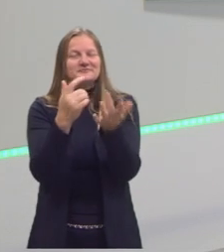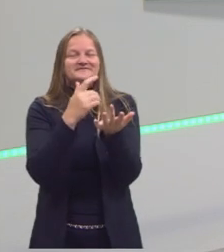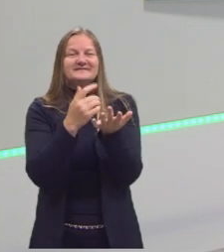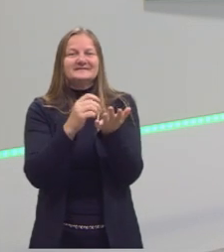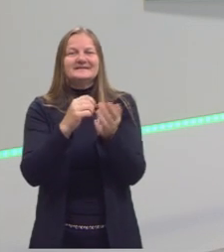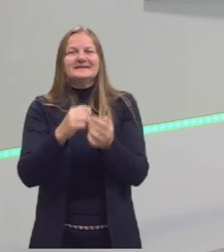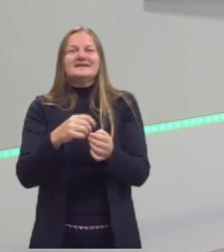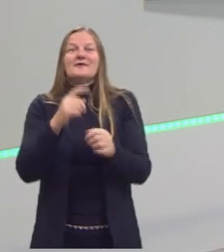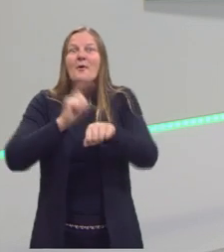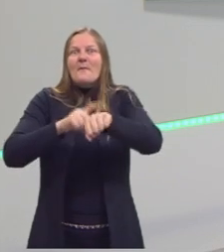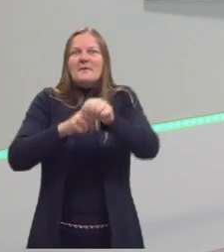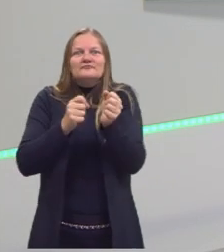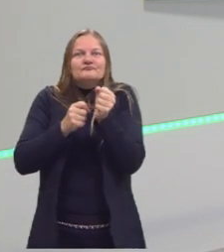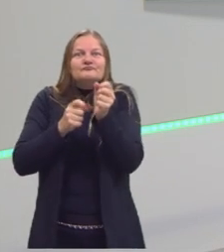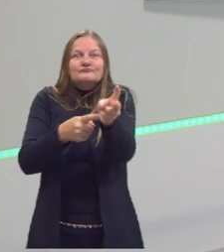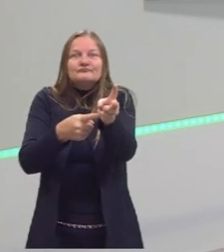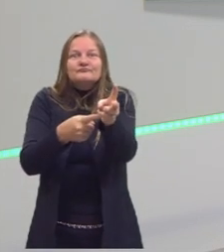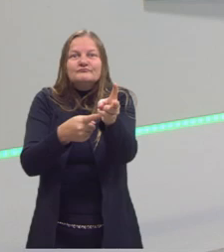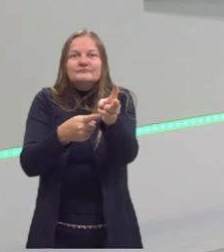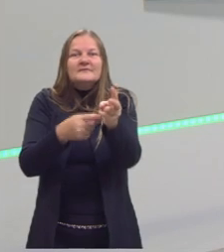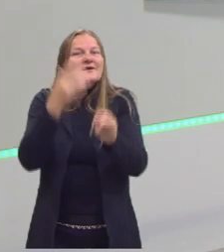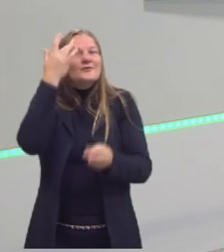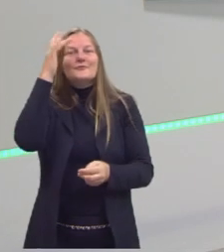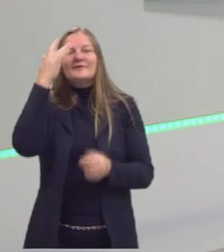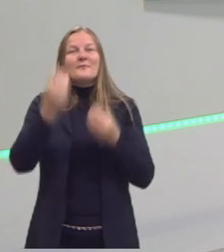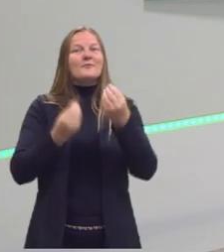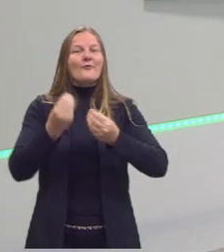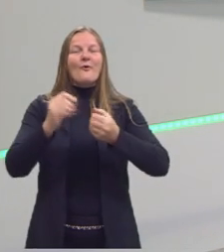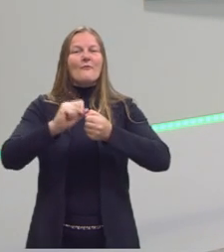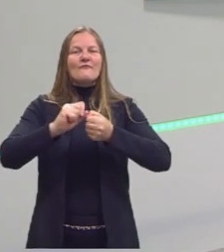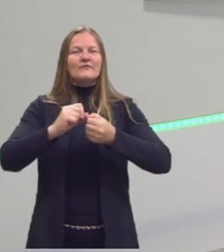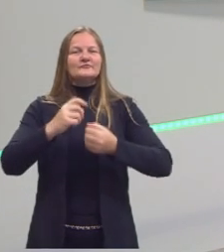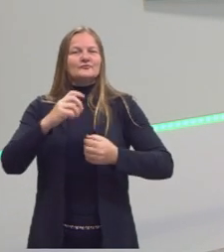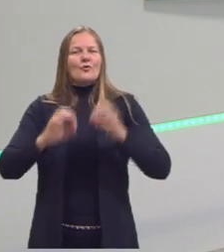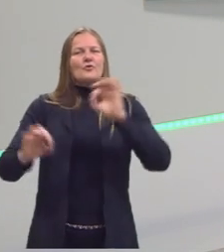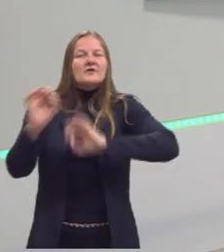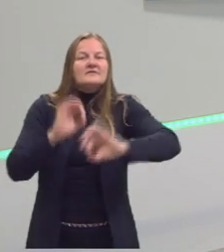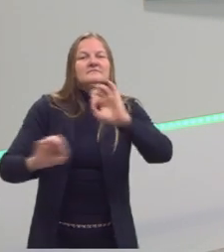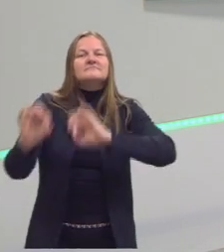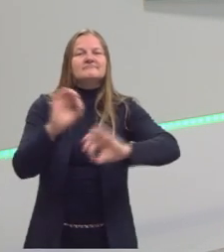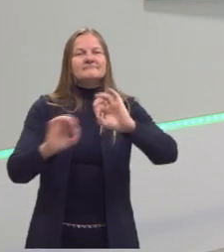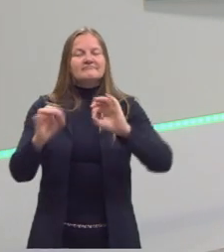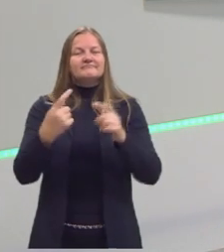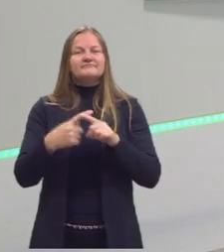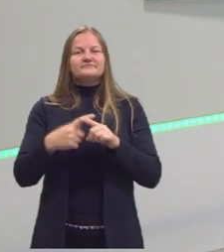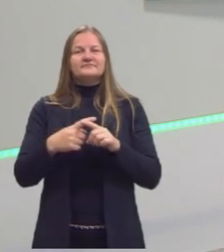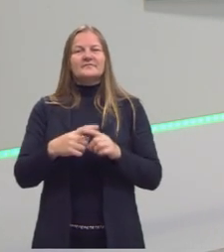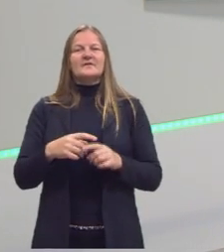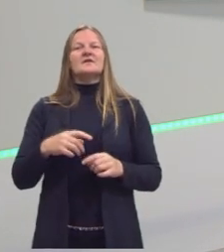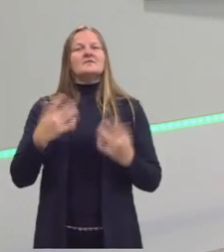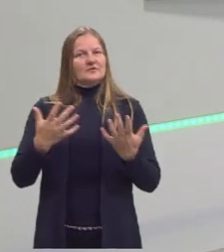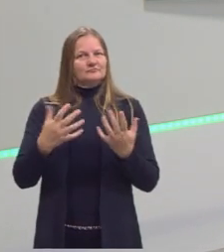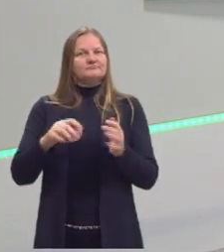muito dicotômico, a pessoa não sabe bem como se organizar. Então aqui ele tem um outro